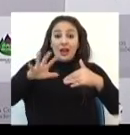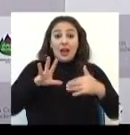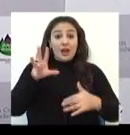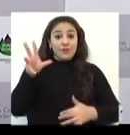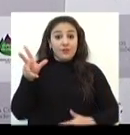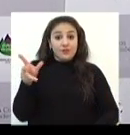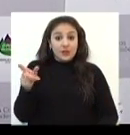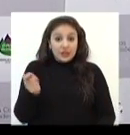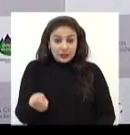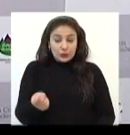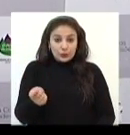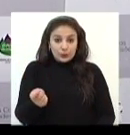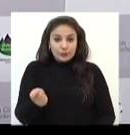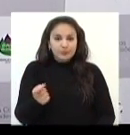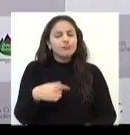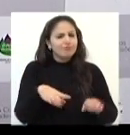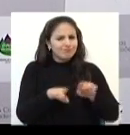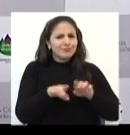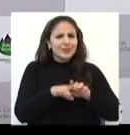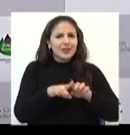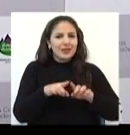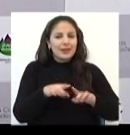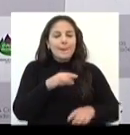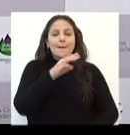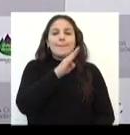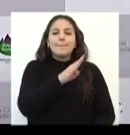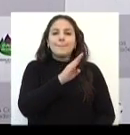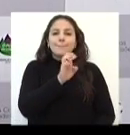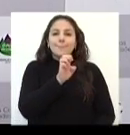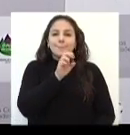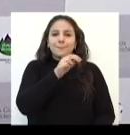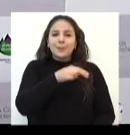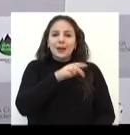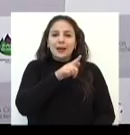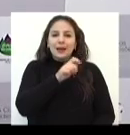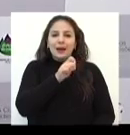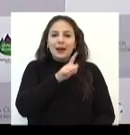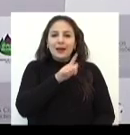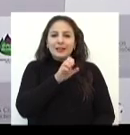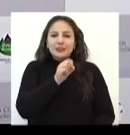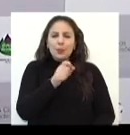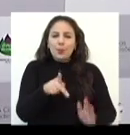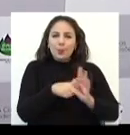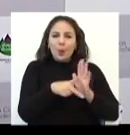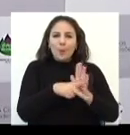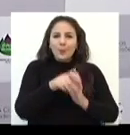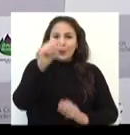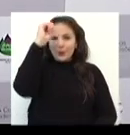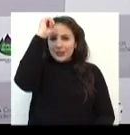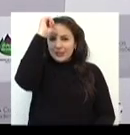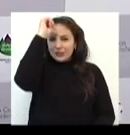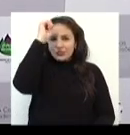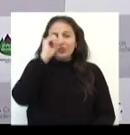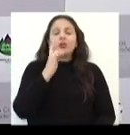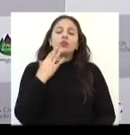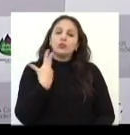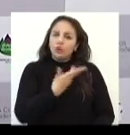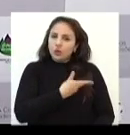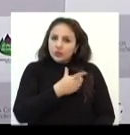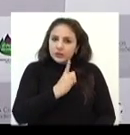africanos e os migrantes bengalas, que são migrantes da Índia. Temos